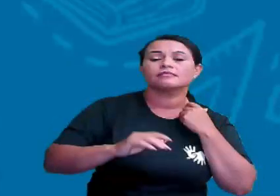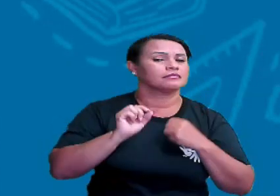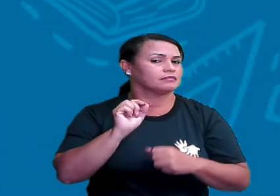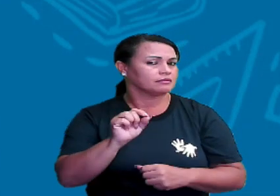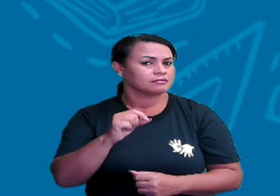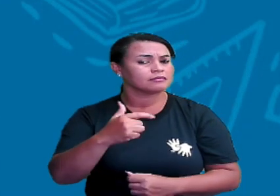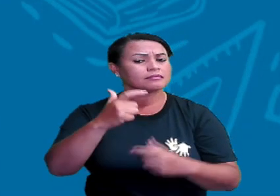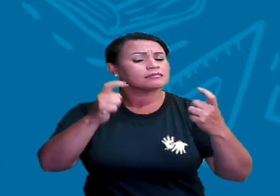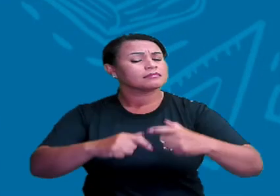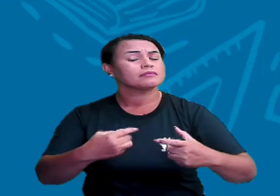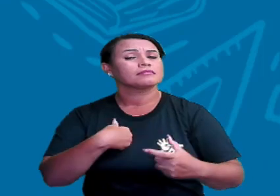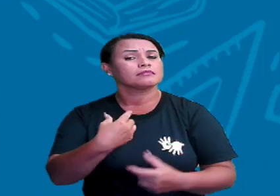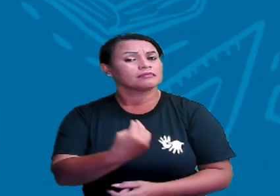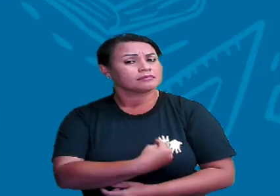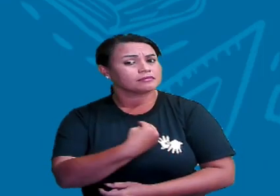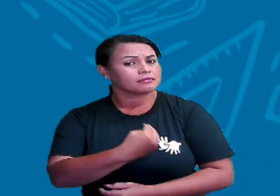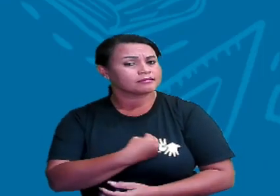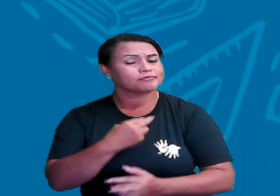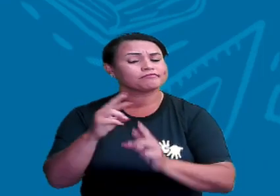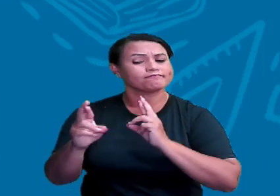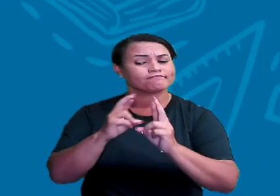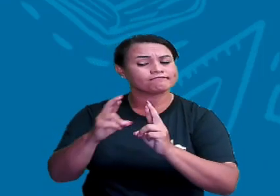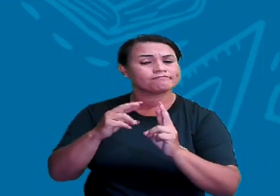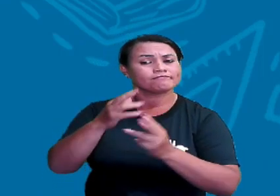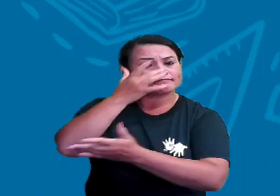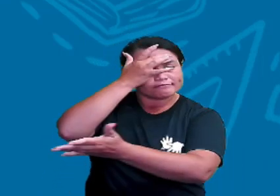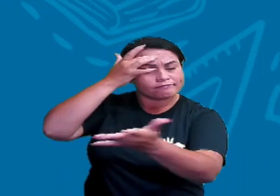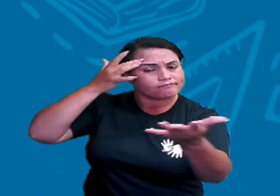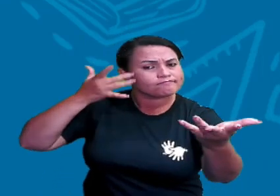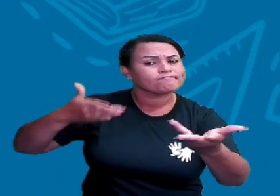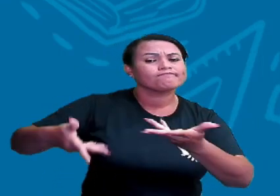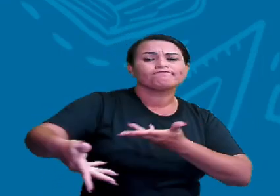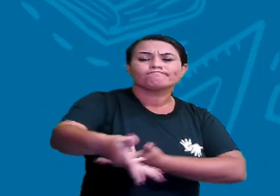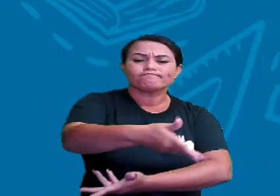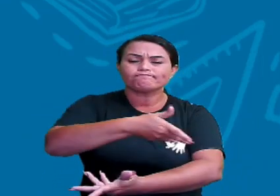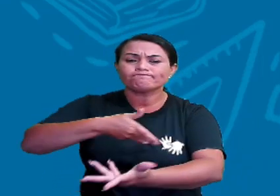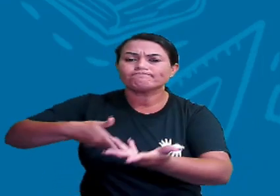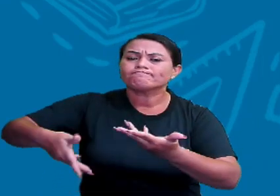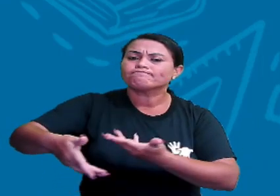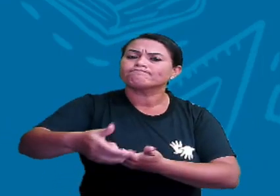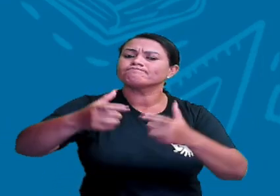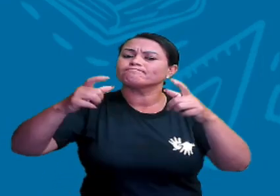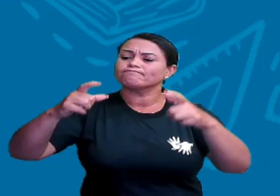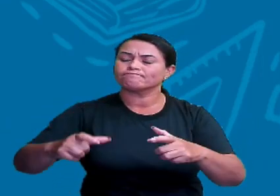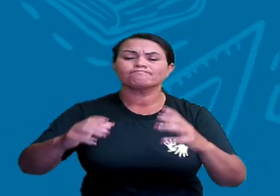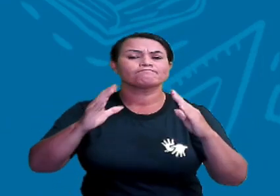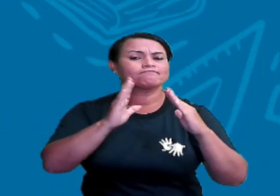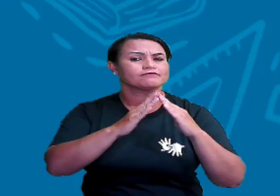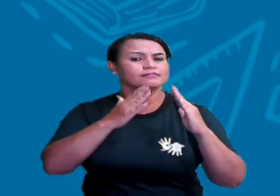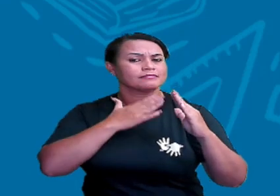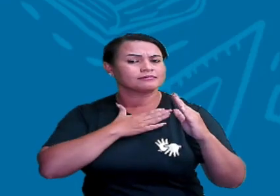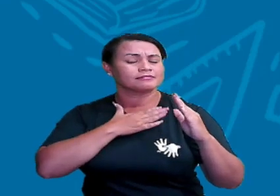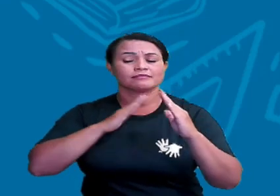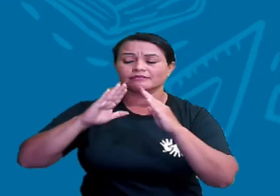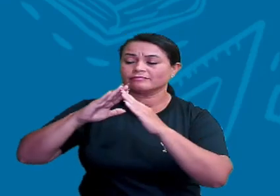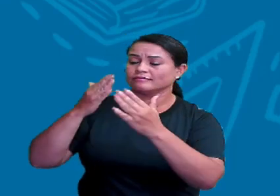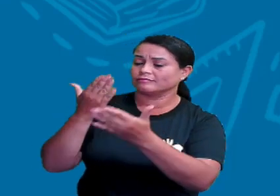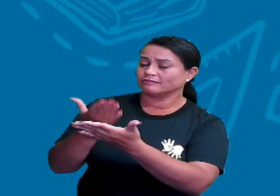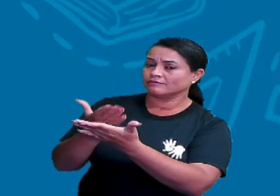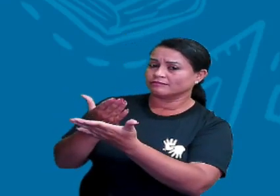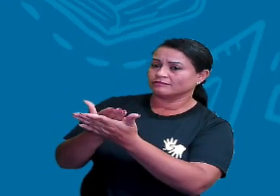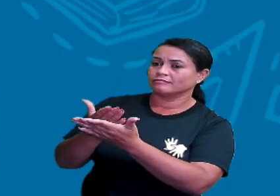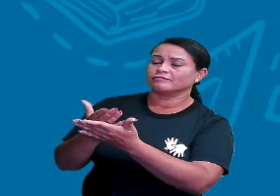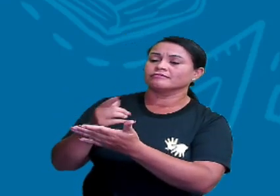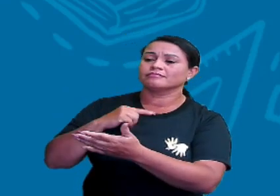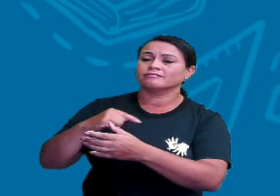espaço onde eu vivo, o espaço onde eu me relaciono com outro ser humano, o espaço onde tem a minha casa, tem a minha escola, tem